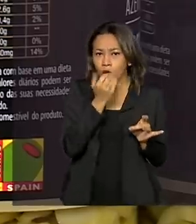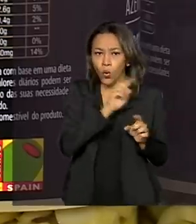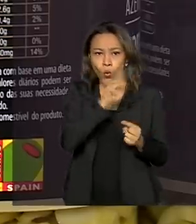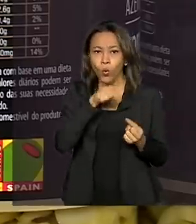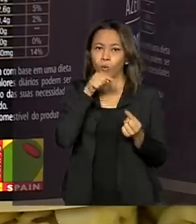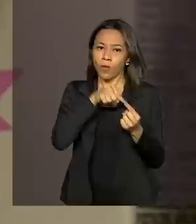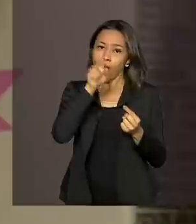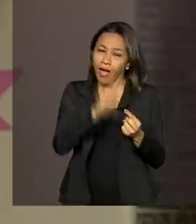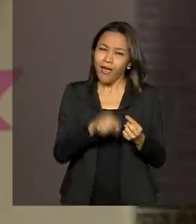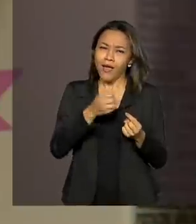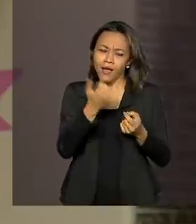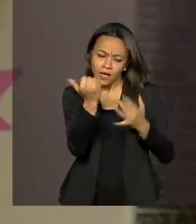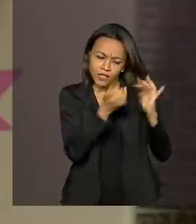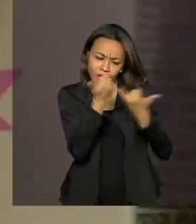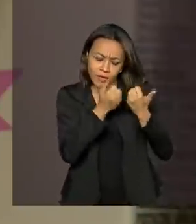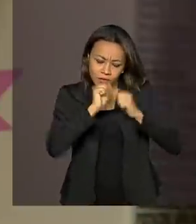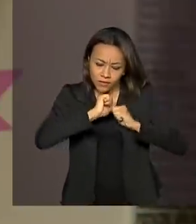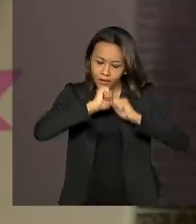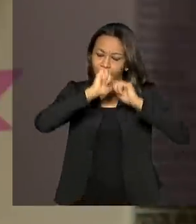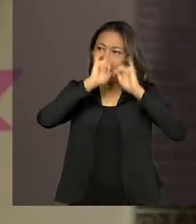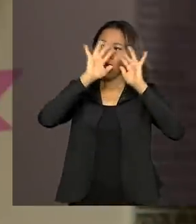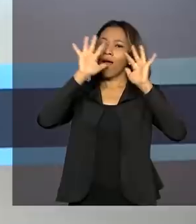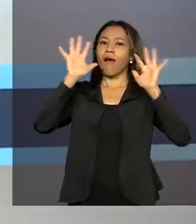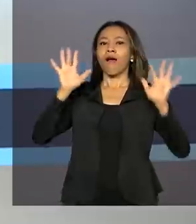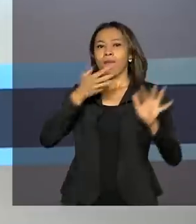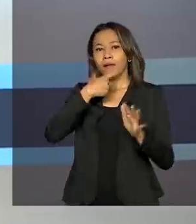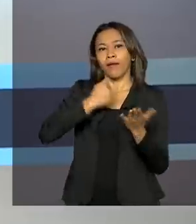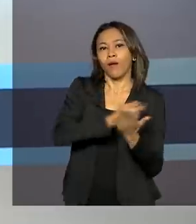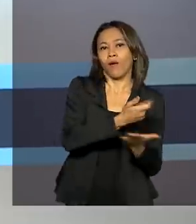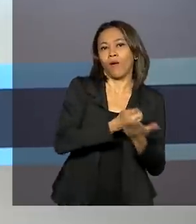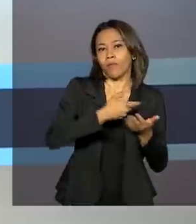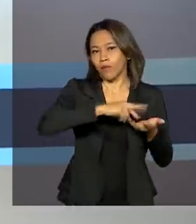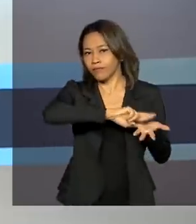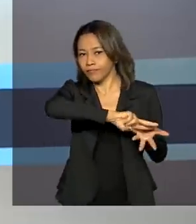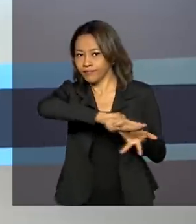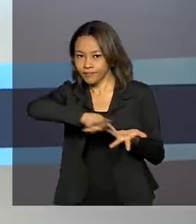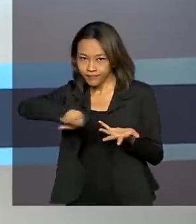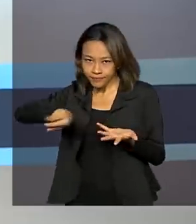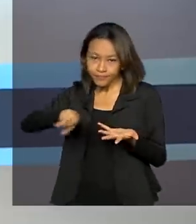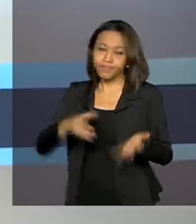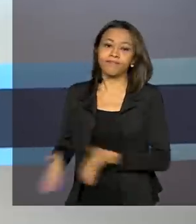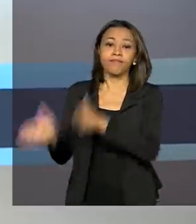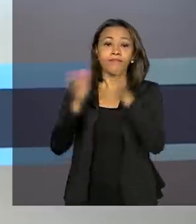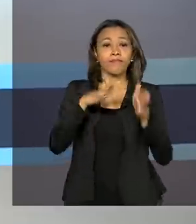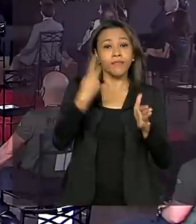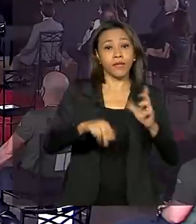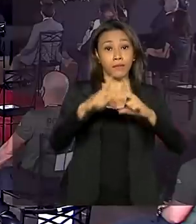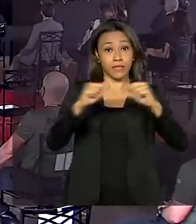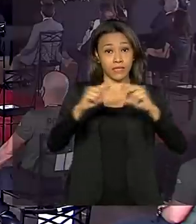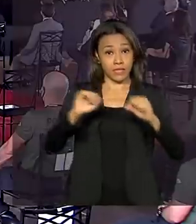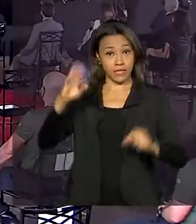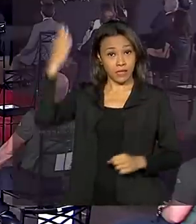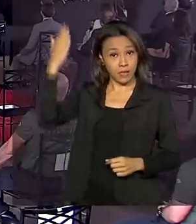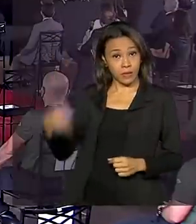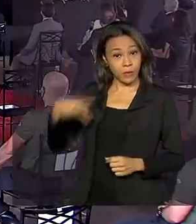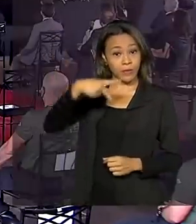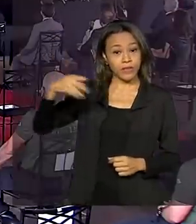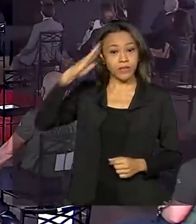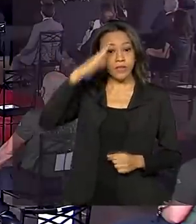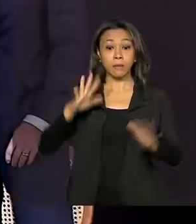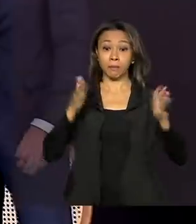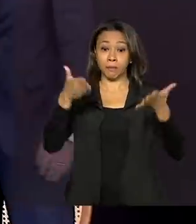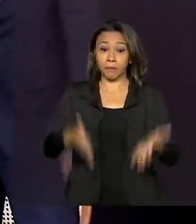para tornar as informações mais claras aos consumidores. Em Brasília, presidente Jair Bolsonaro participa do